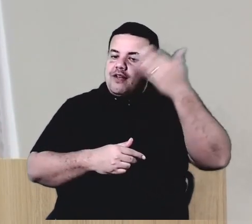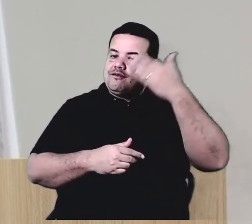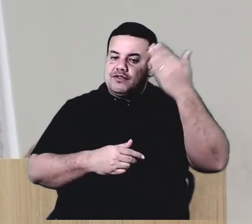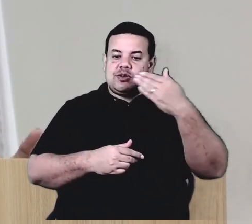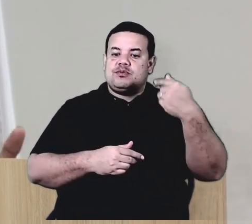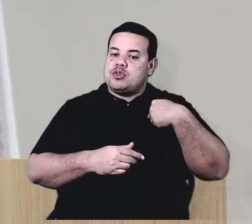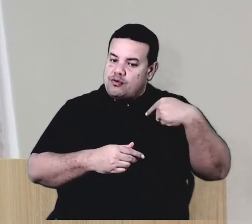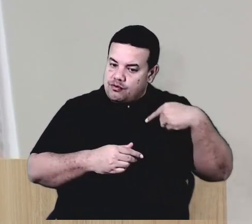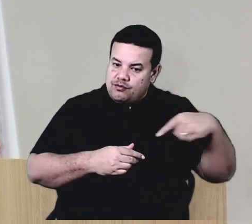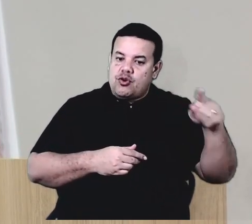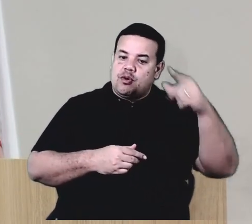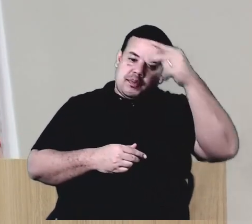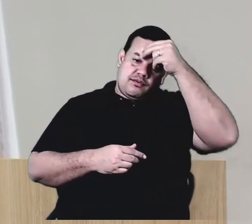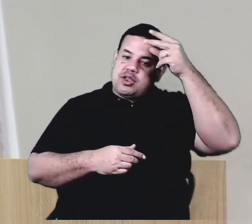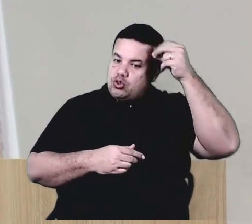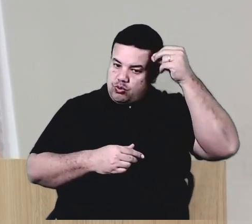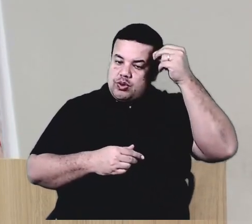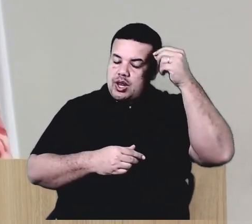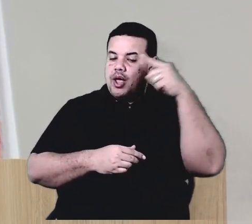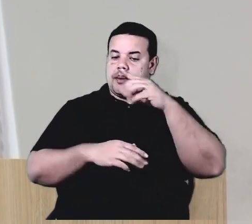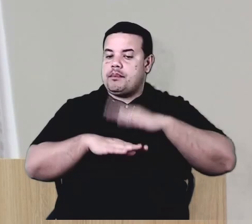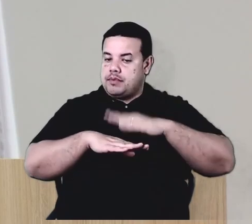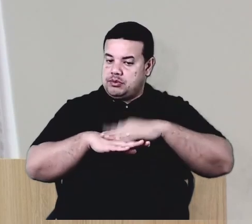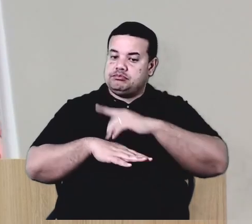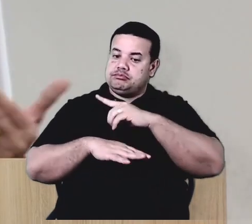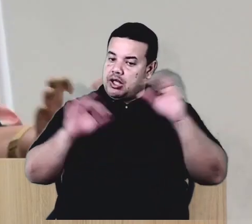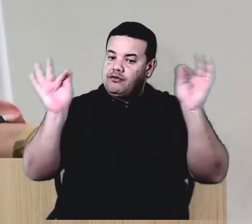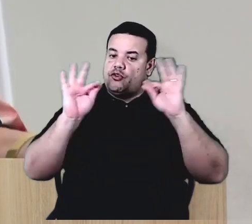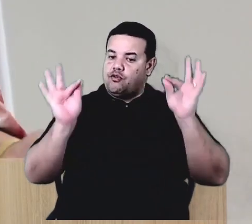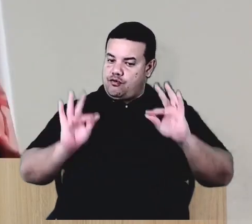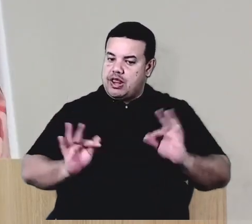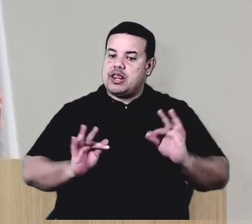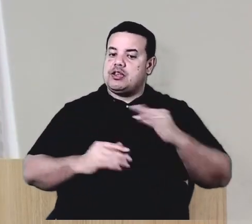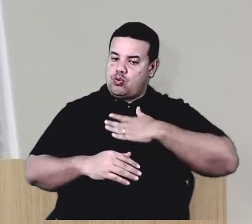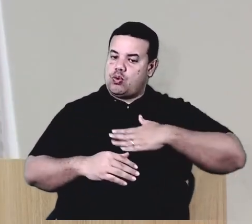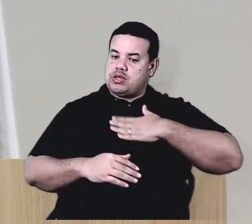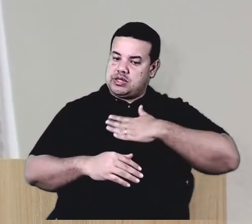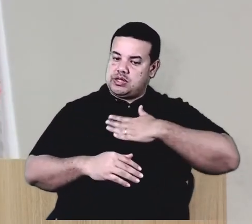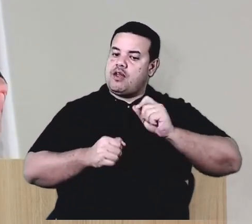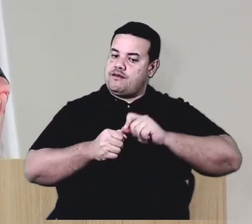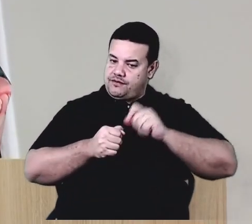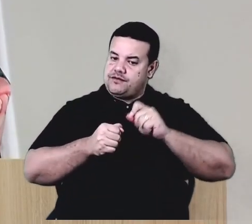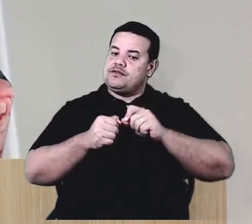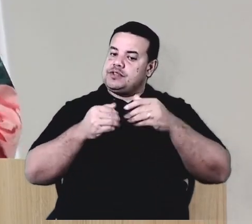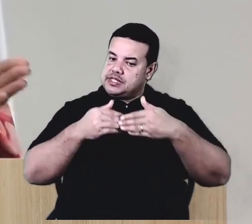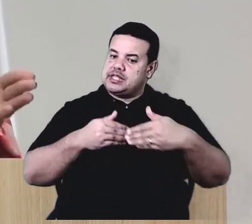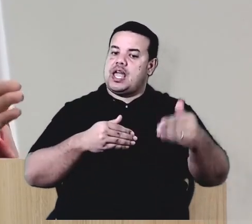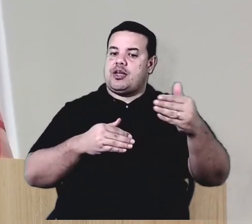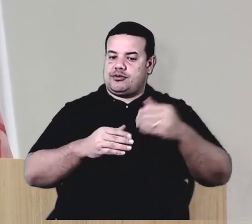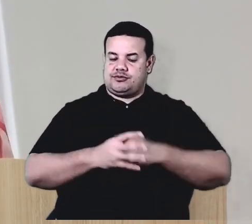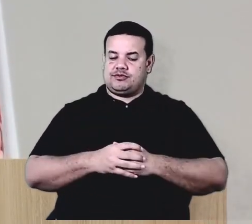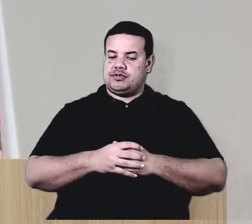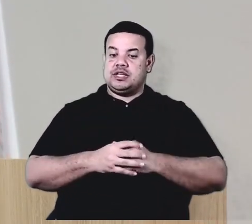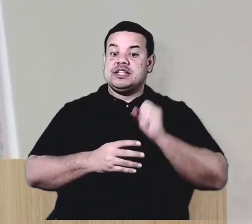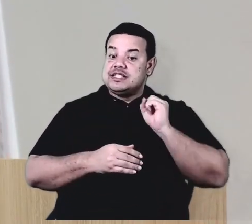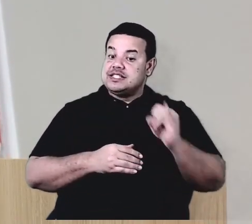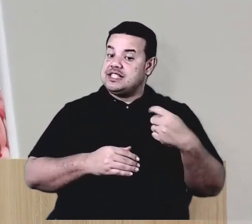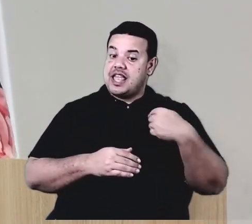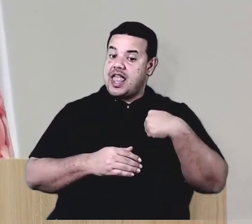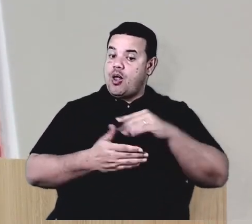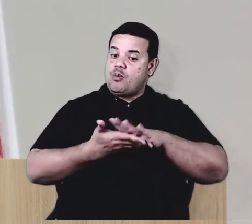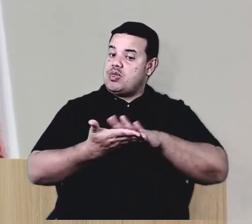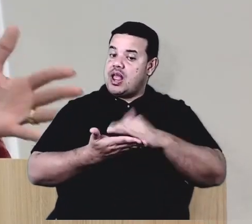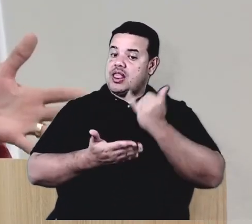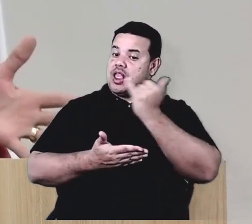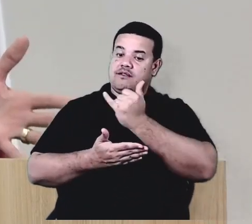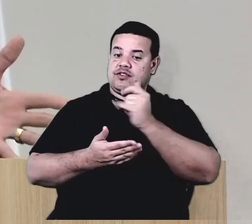até o executivo, eles ficaram felizes da demanda e realizaram. Só que se não tivesse eu aqui fazendo, talvez não teriam feito,